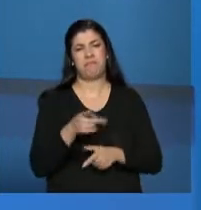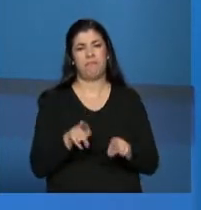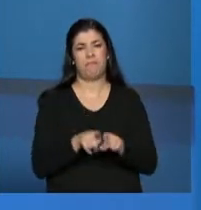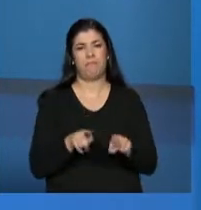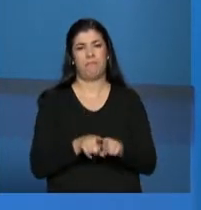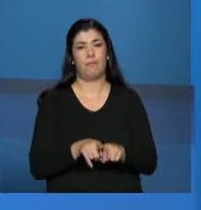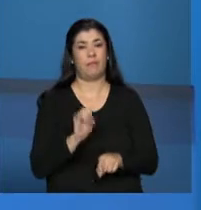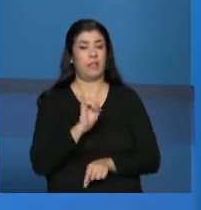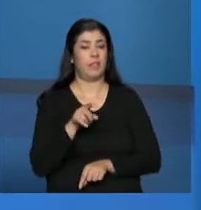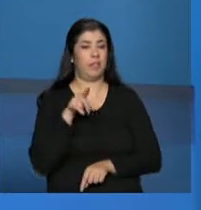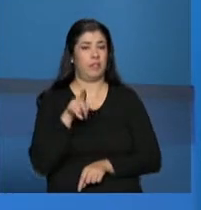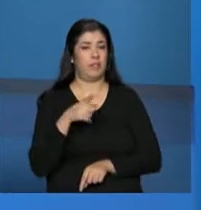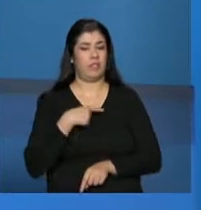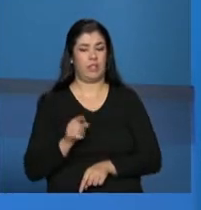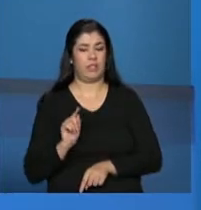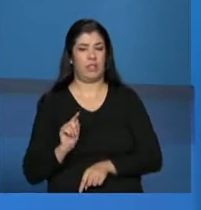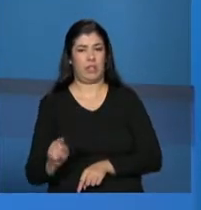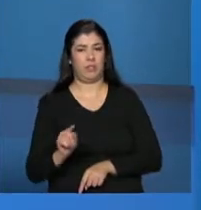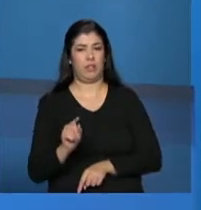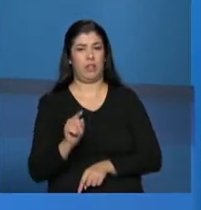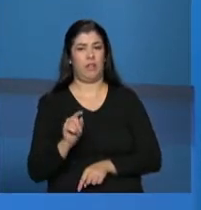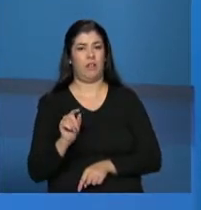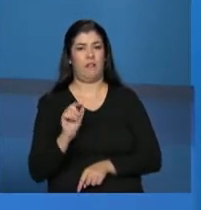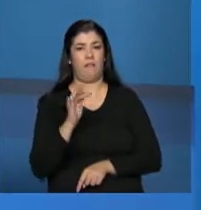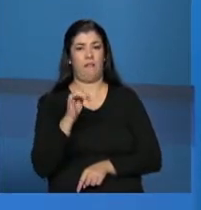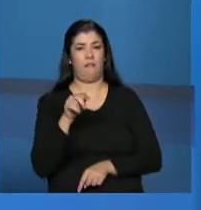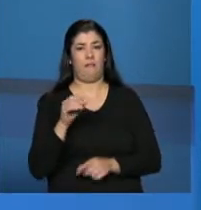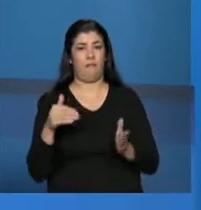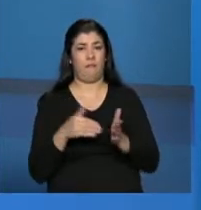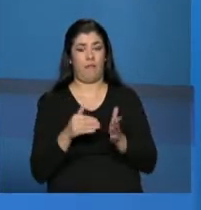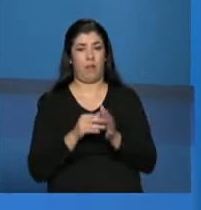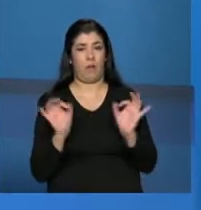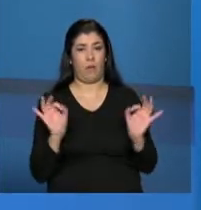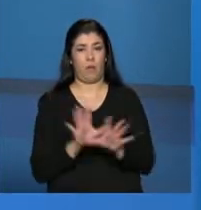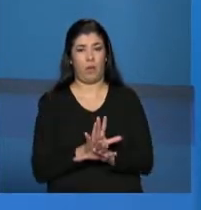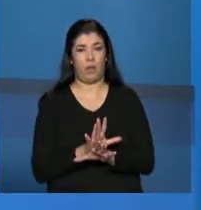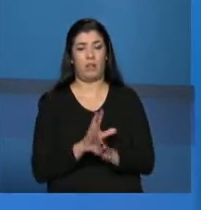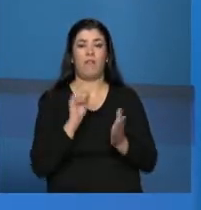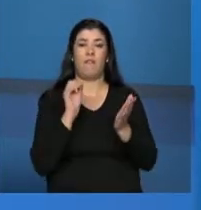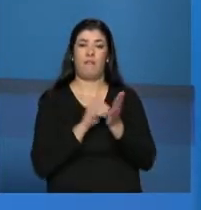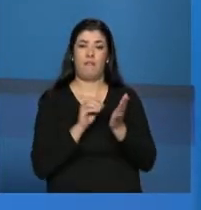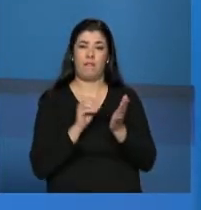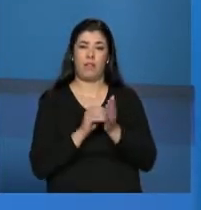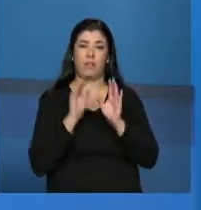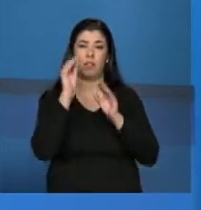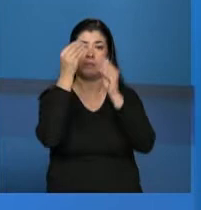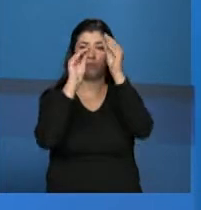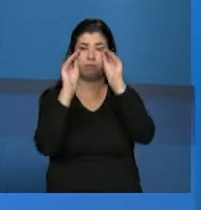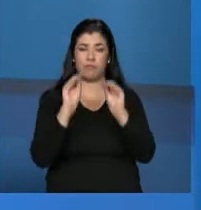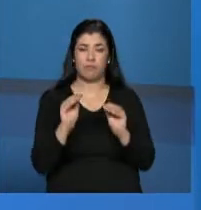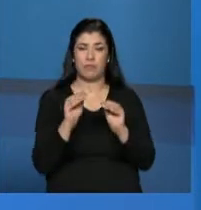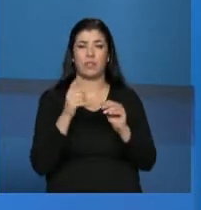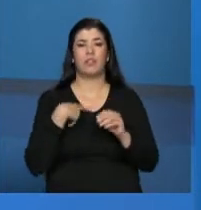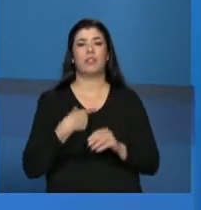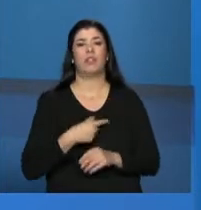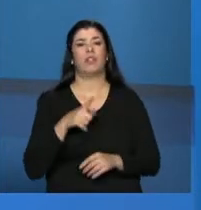Então, se você apertou esse botão finalizar mas não está tudo concluído, entre em contato com a gente através do e-mail